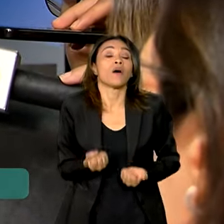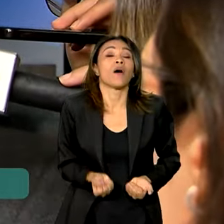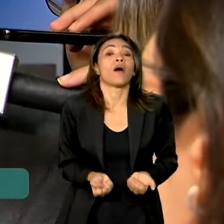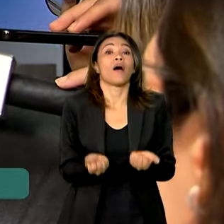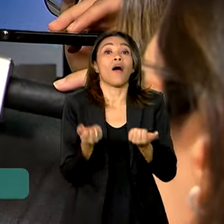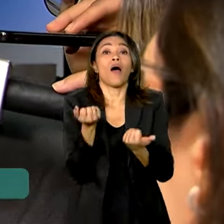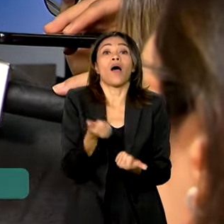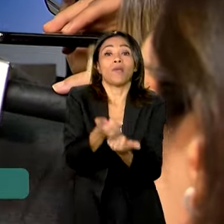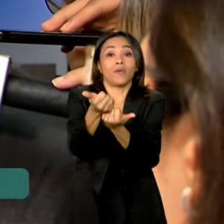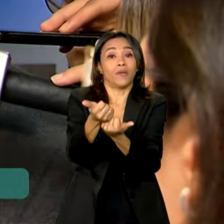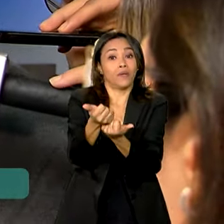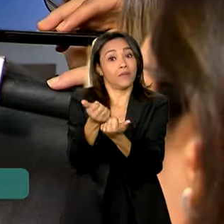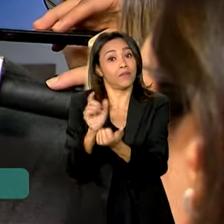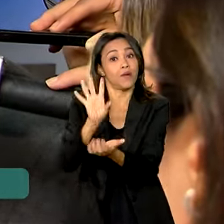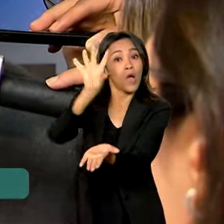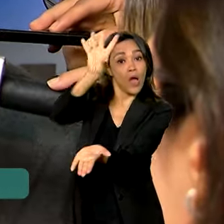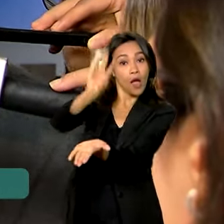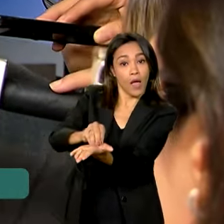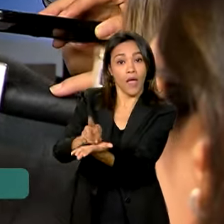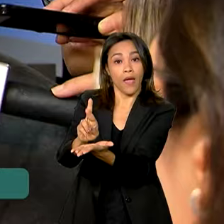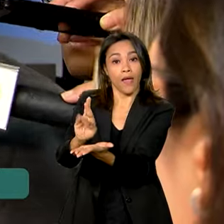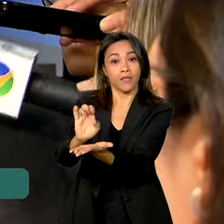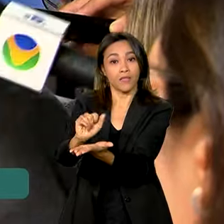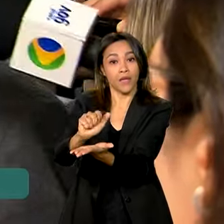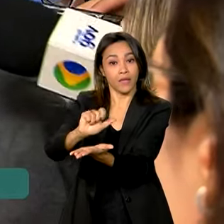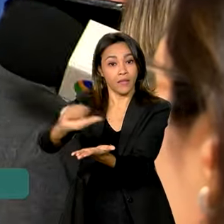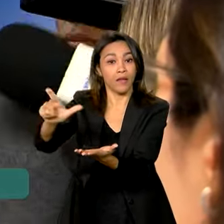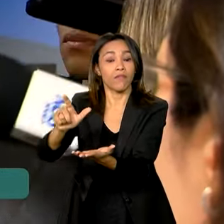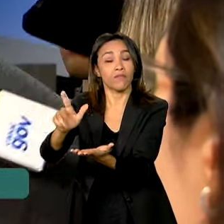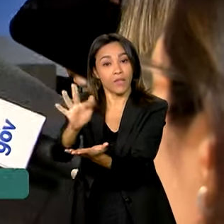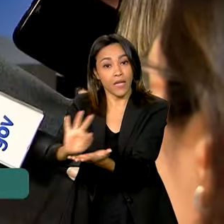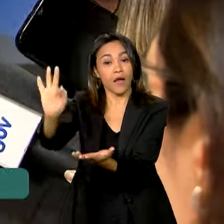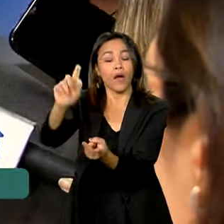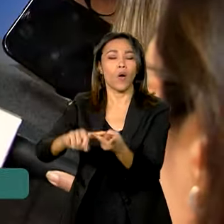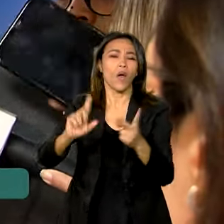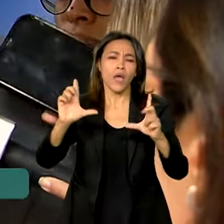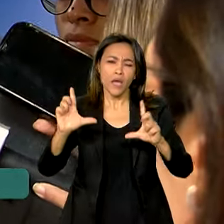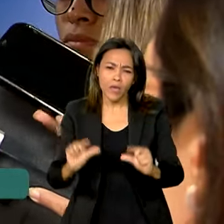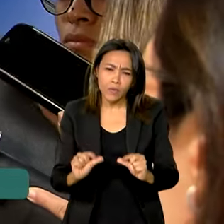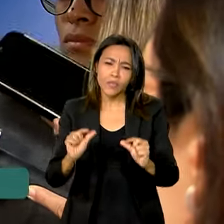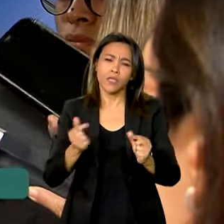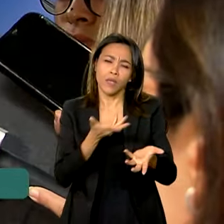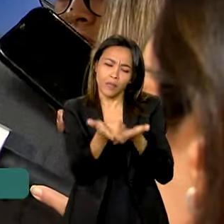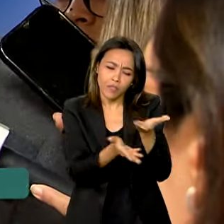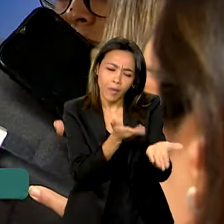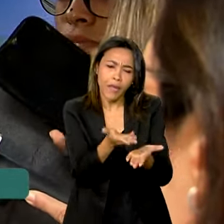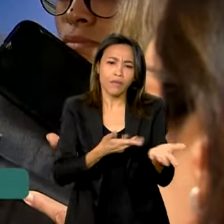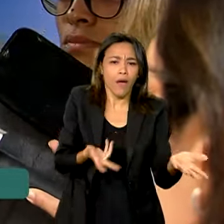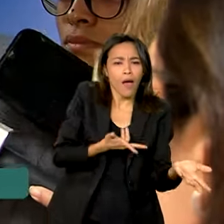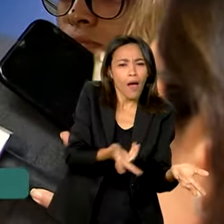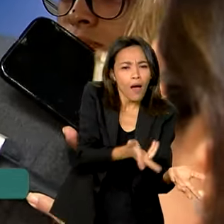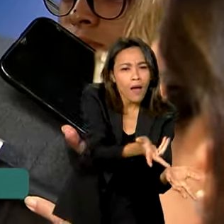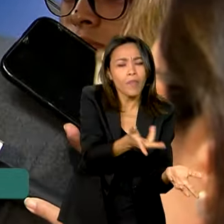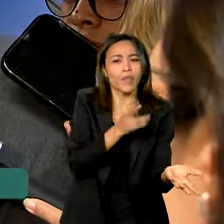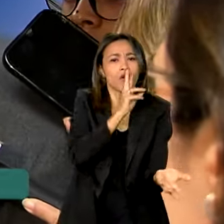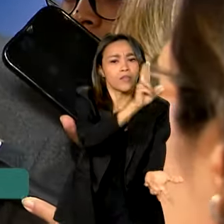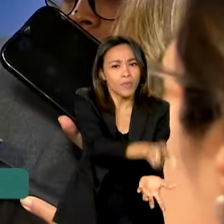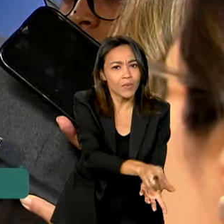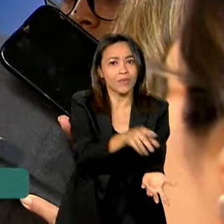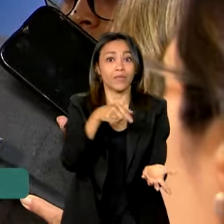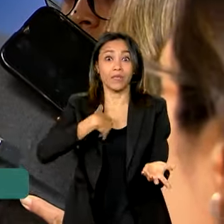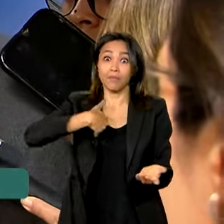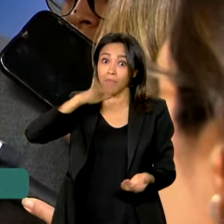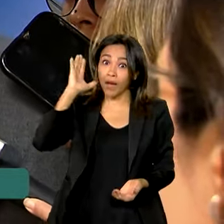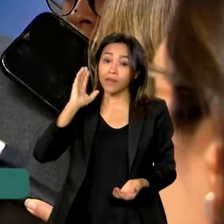para a Receita Federal, diminuindo nossos custos, melhorando nosso atendimento, tendo mais agilidade, e vamos dar mais